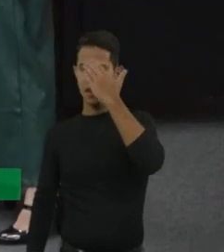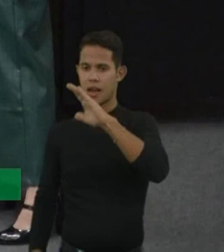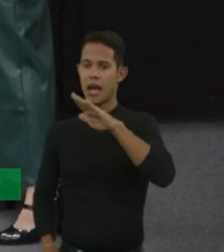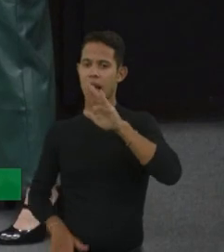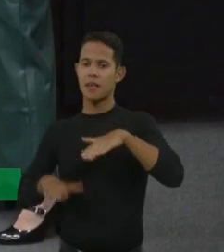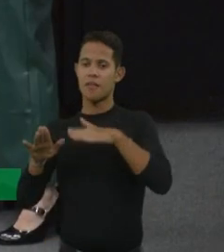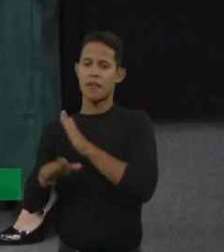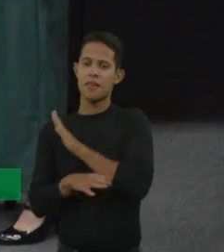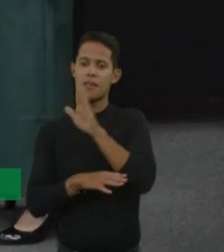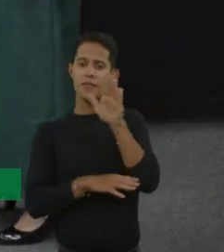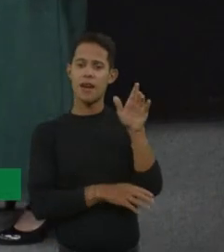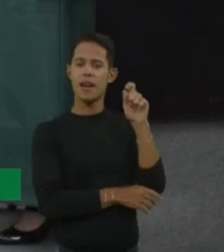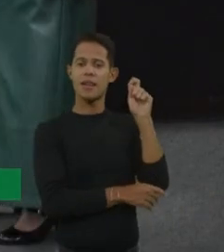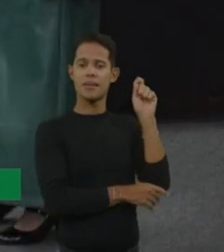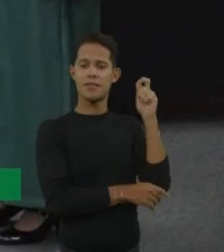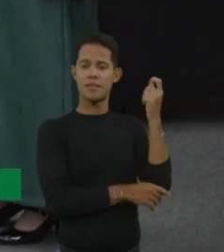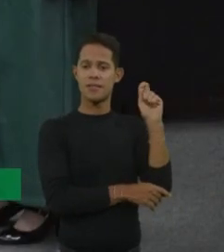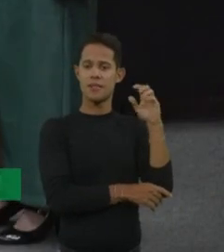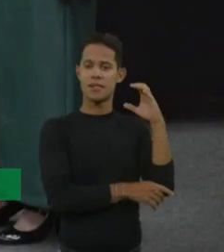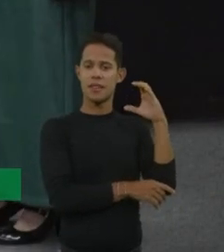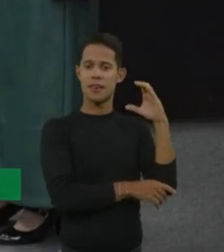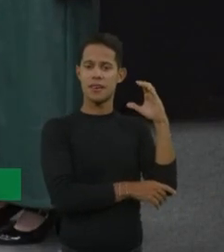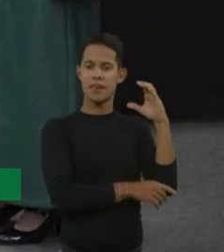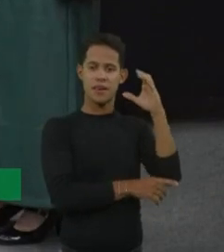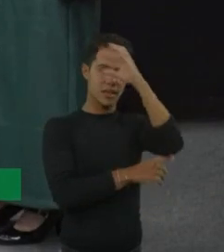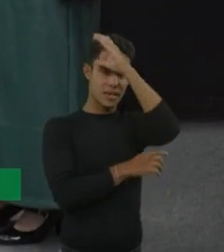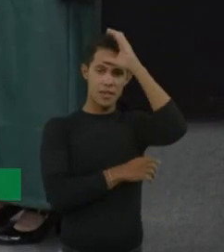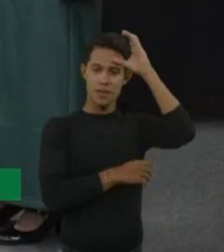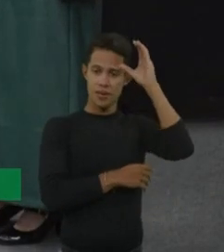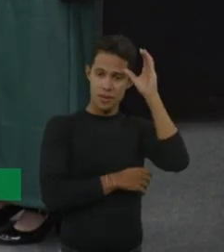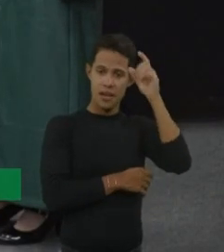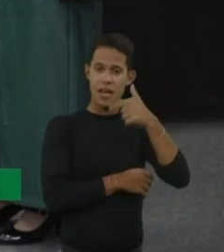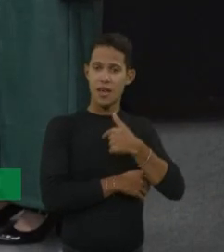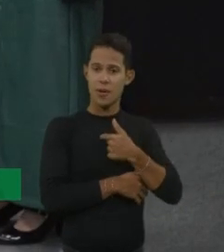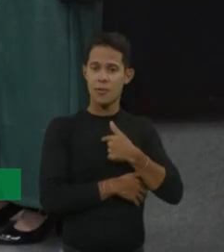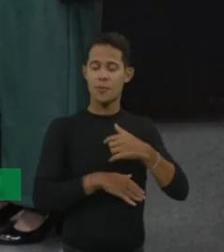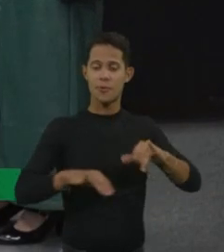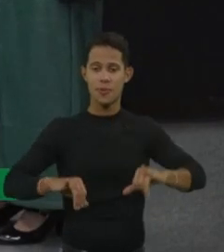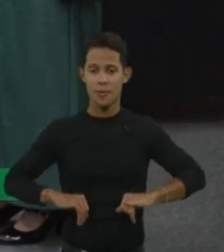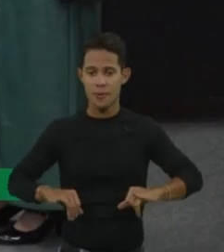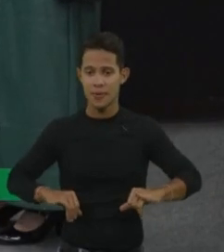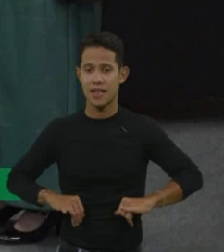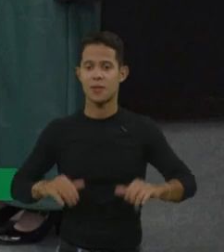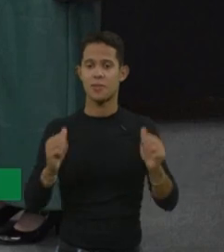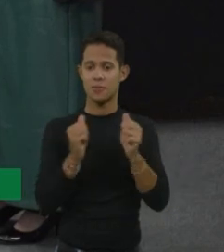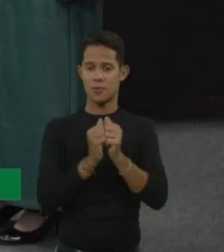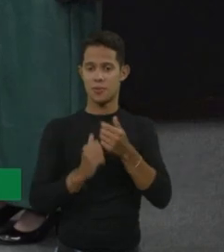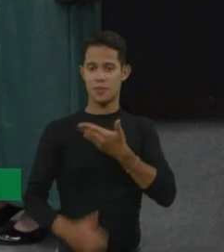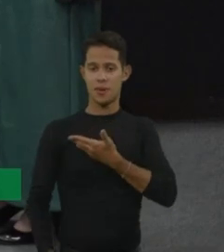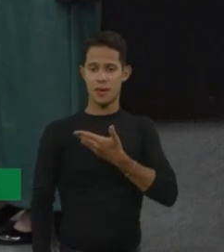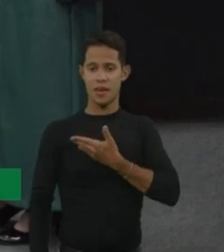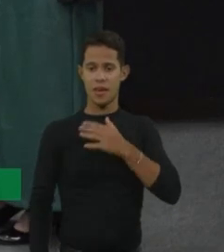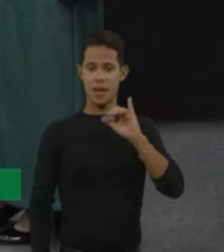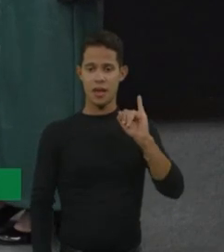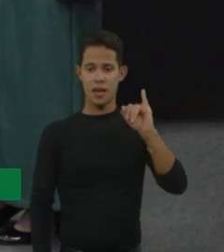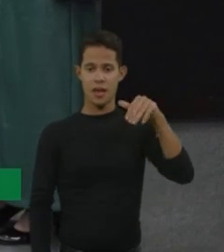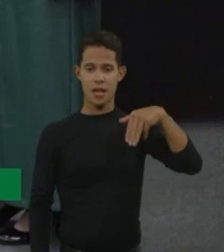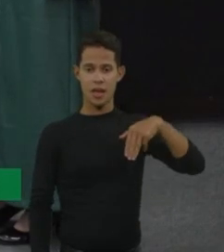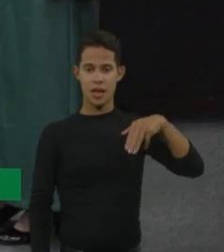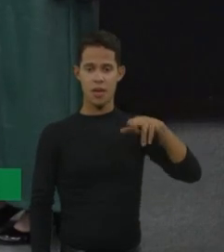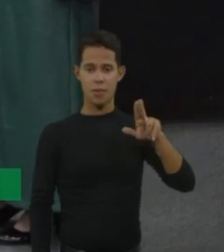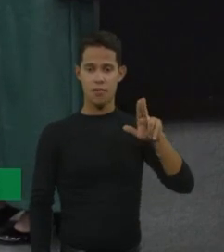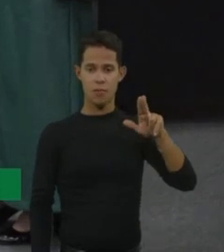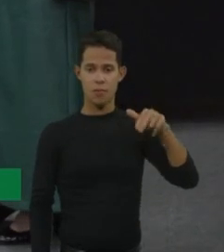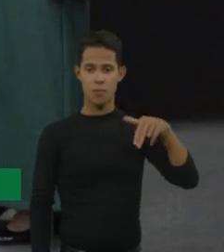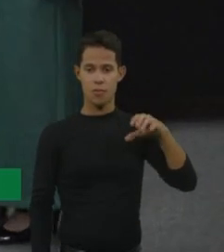indo para Rio Grande do Sul. Então, imunologista, estou sofrendo junto com a minha colega, que é uma de paixão, porque, realmente, ela não está dando conta. É que nem